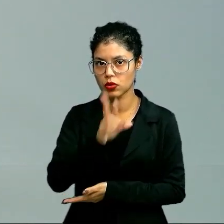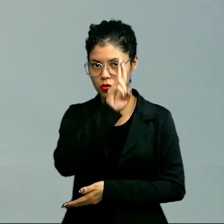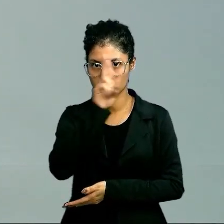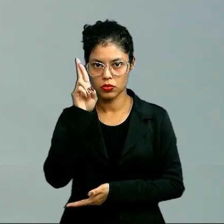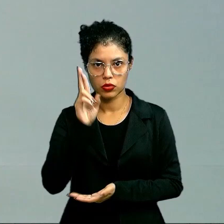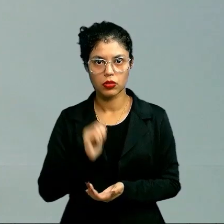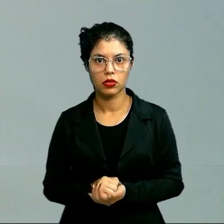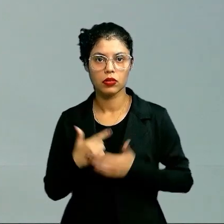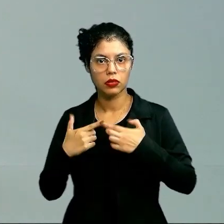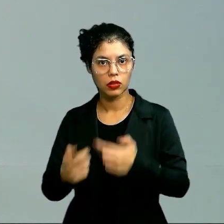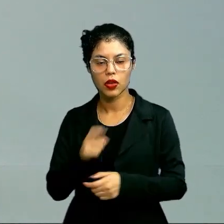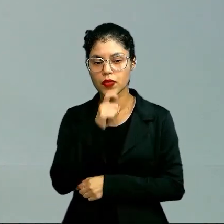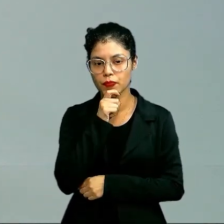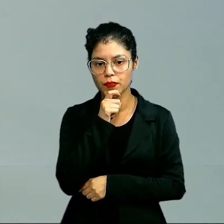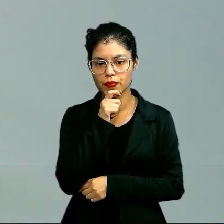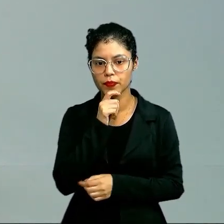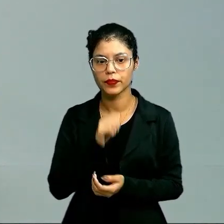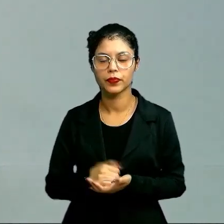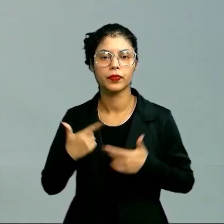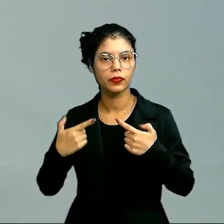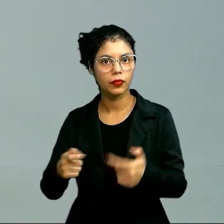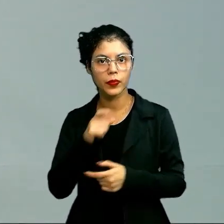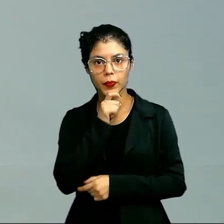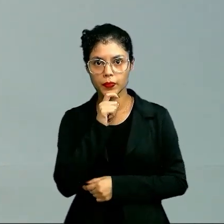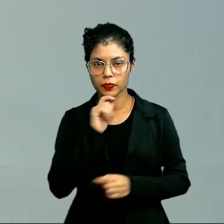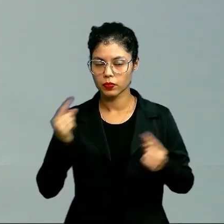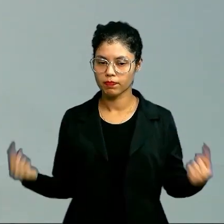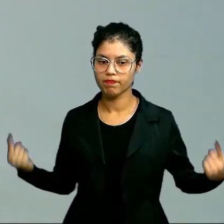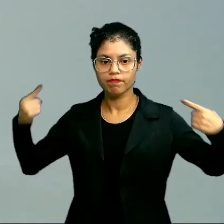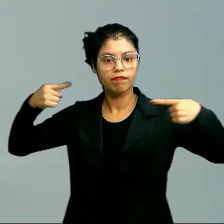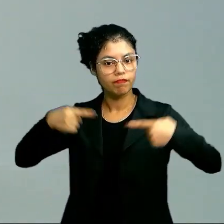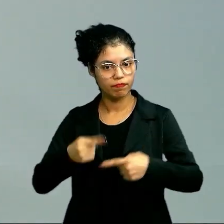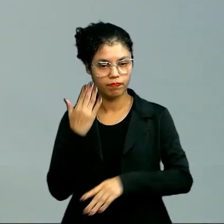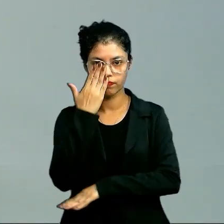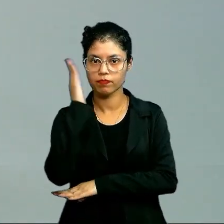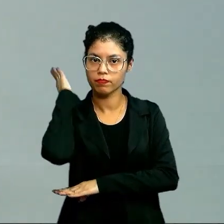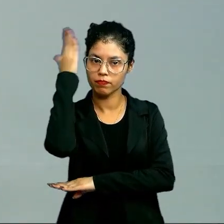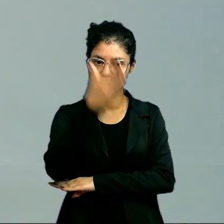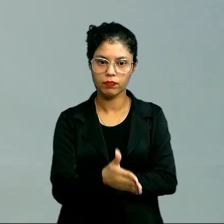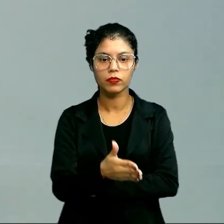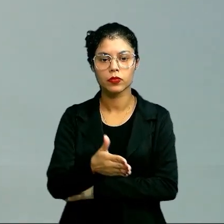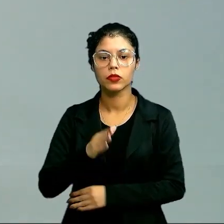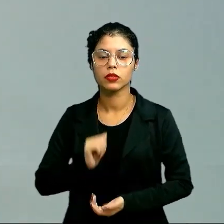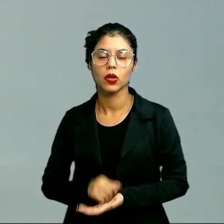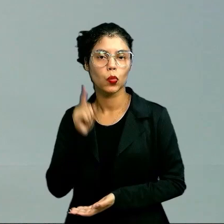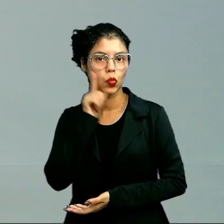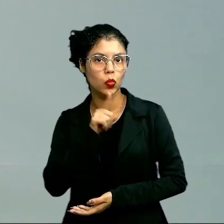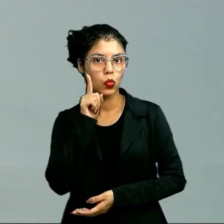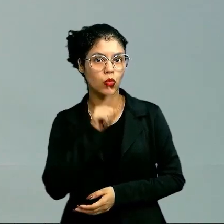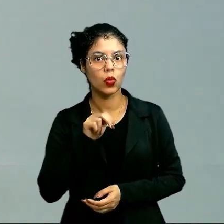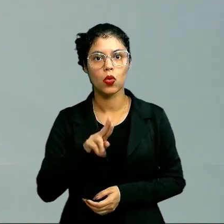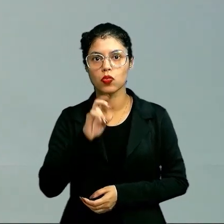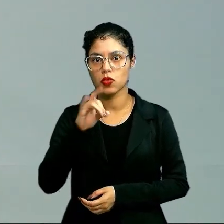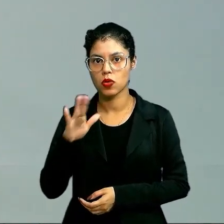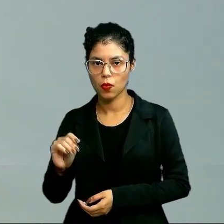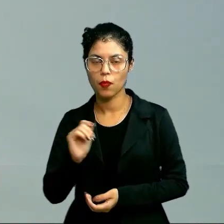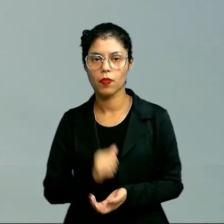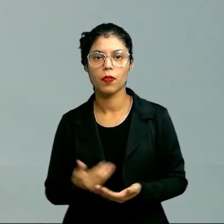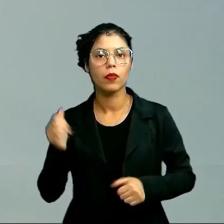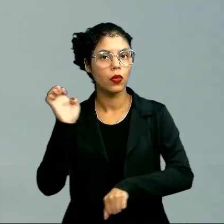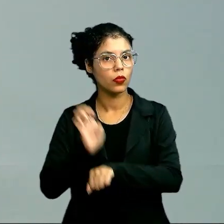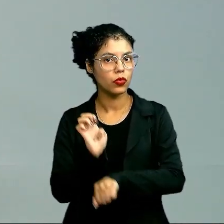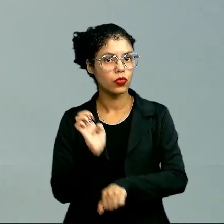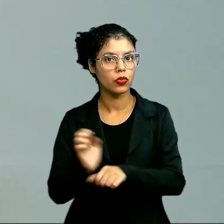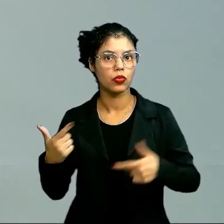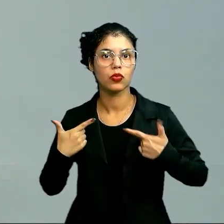lembra da Guerra Fria. A Guerra Fria não era um enfrentamento direto entre os Estados Unidos e a União Soviética. O estado